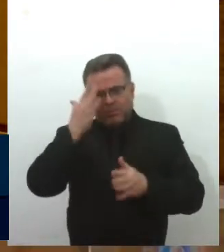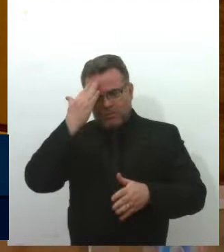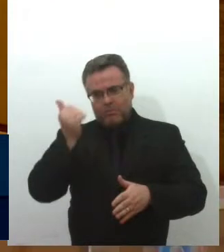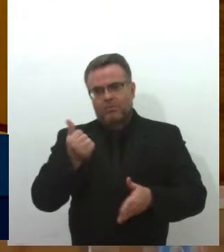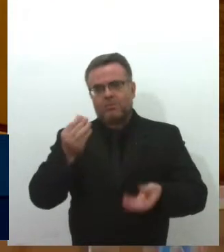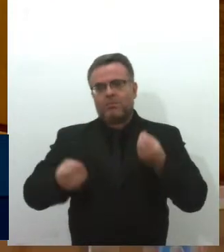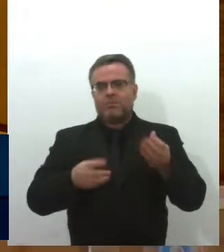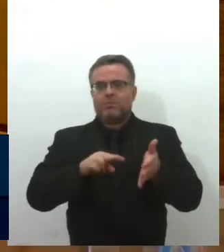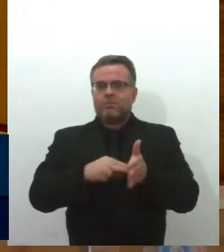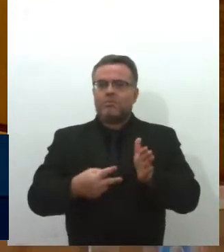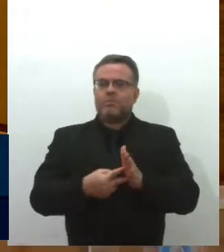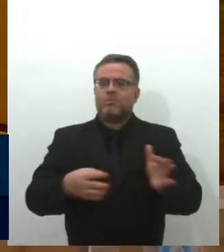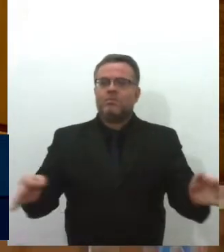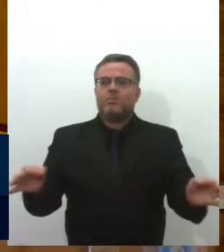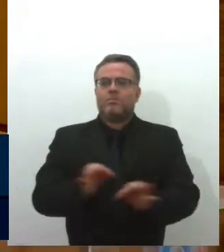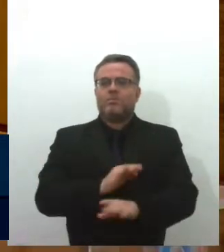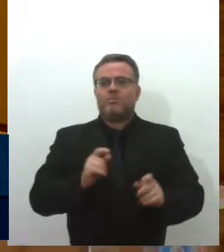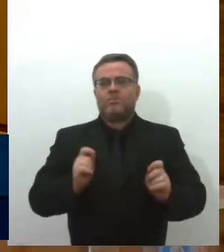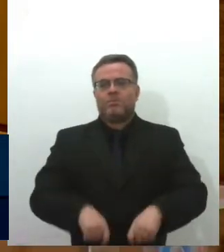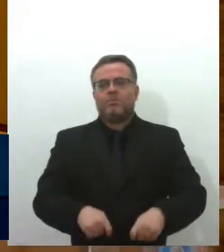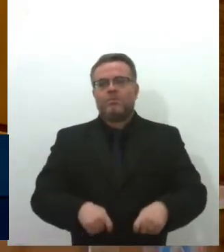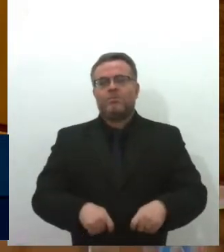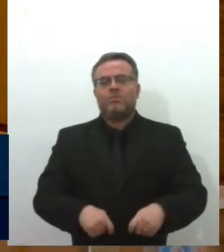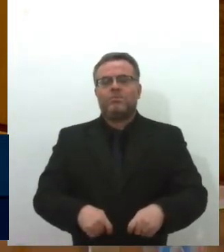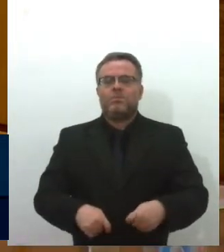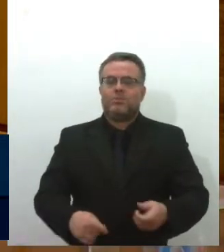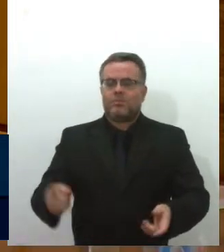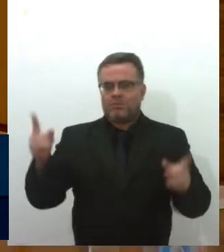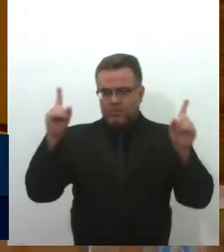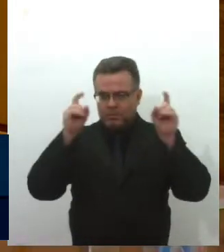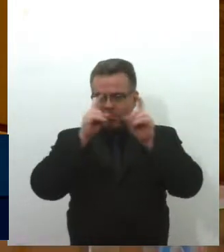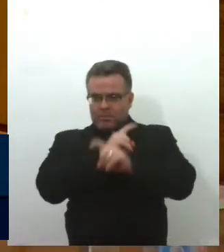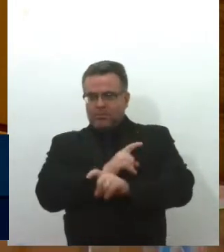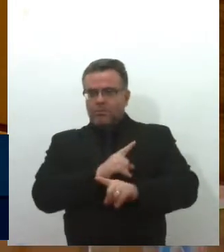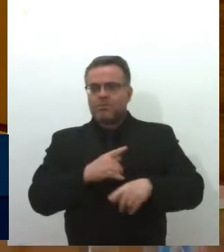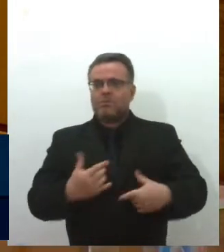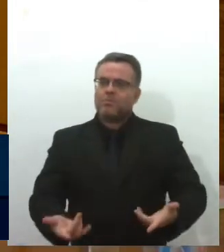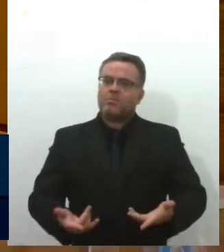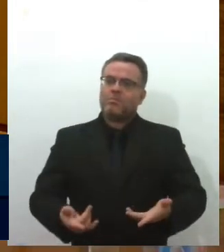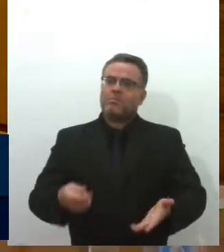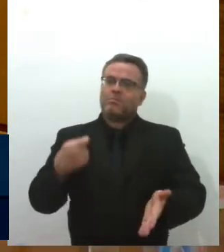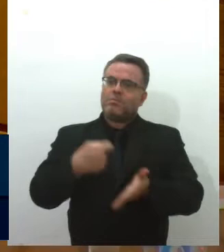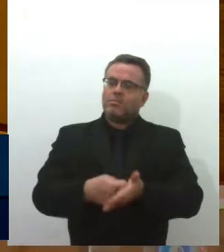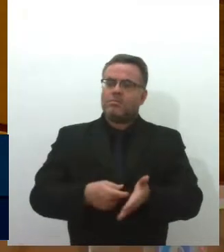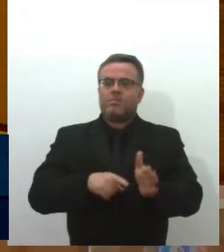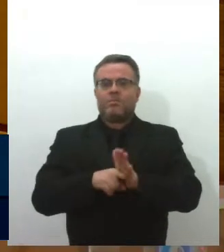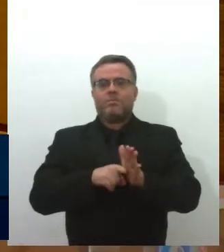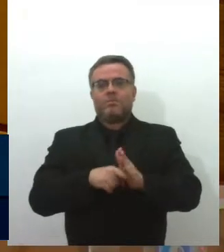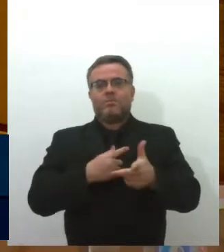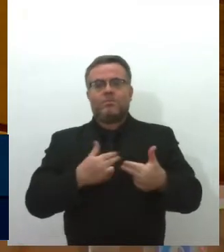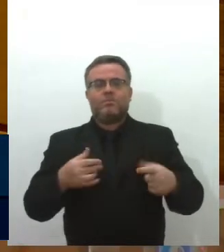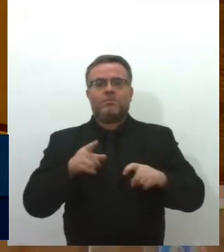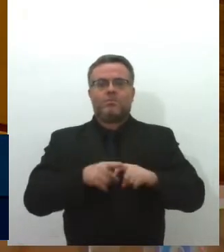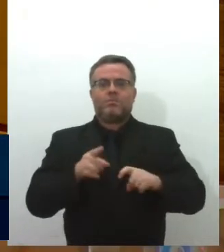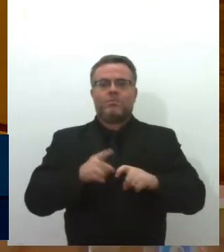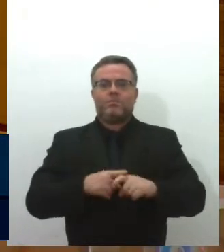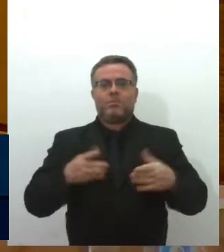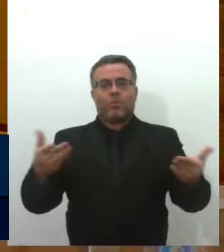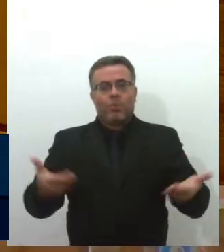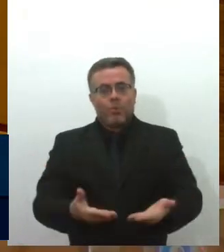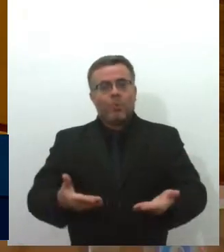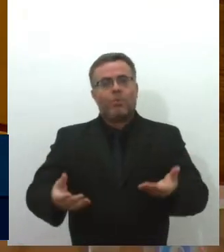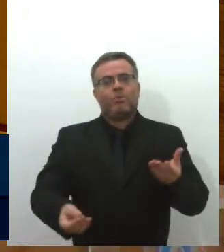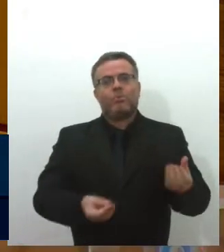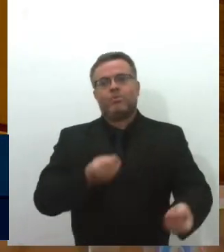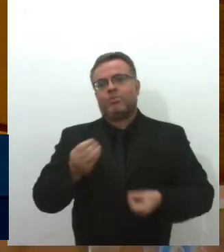significa. A dificuldade de levar o filho, de ter que pagar uma consulta. E hoje, para minha